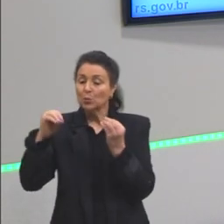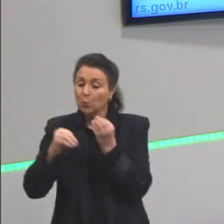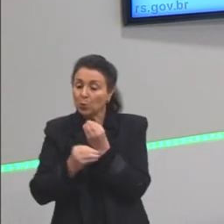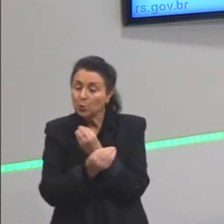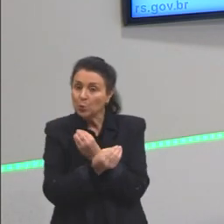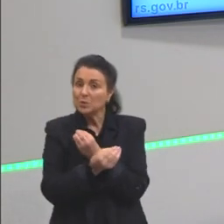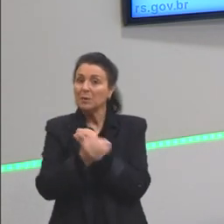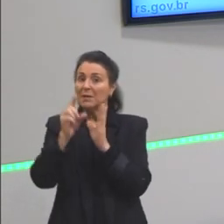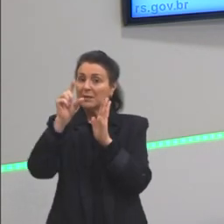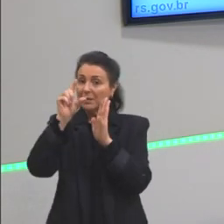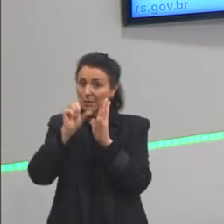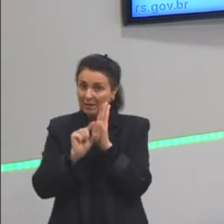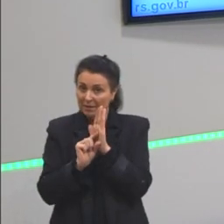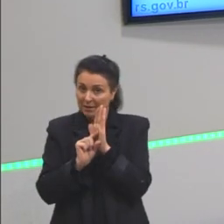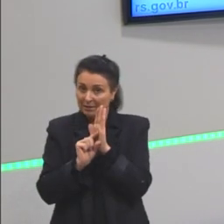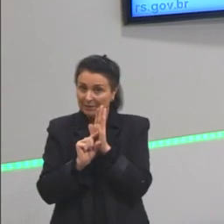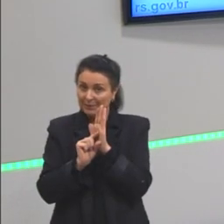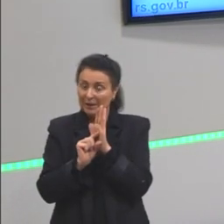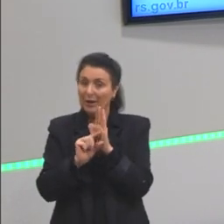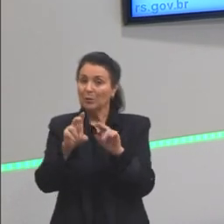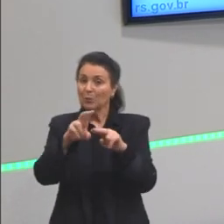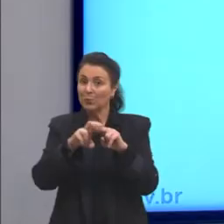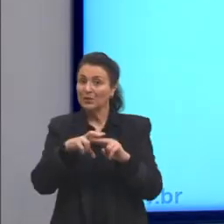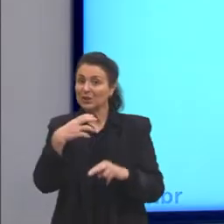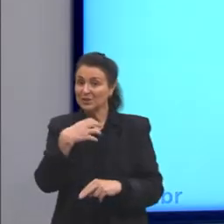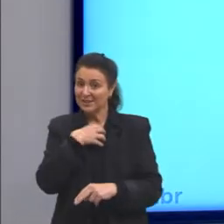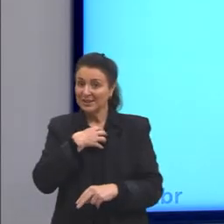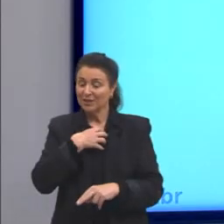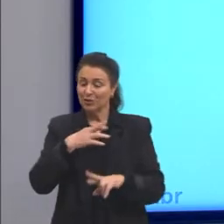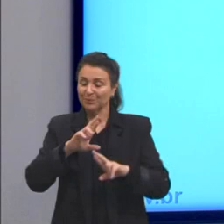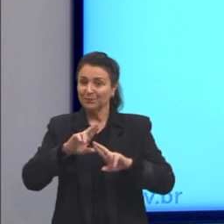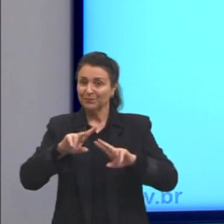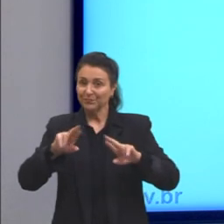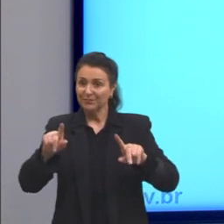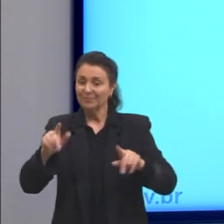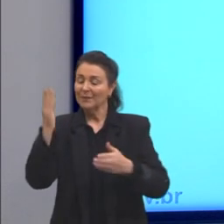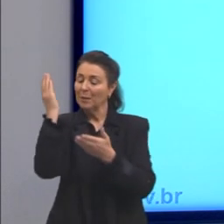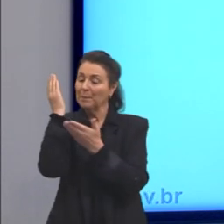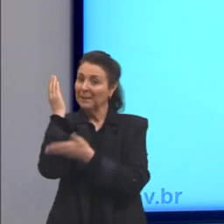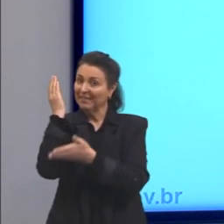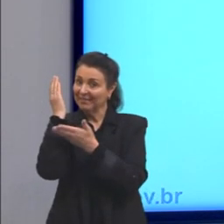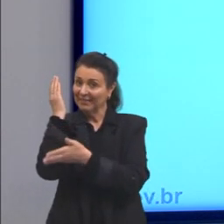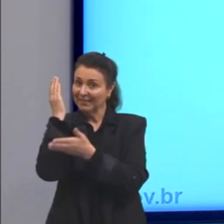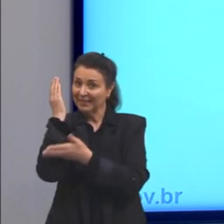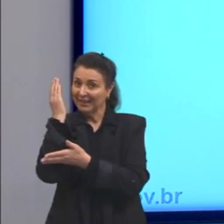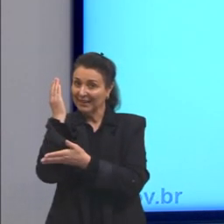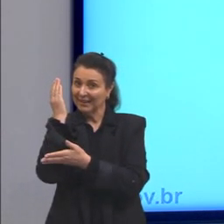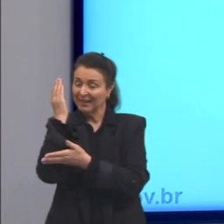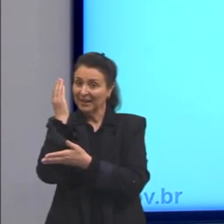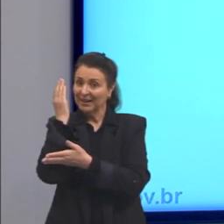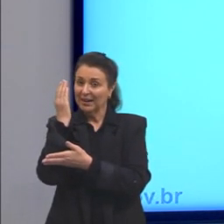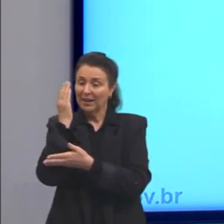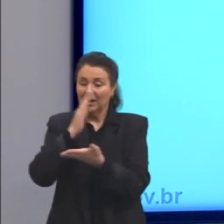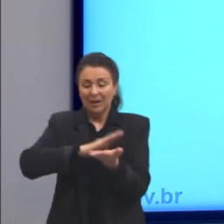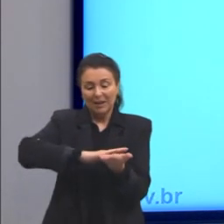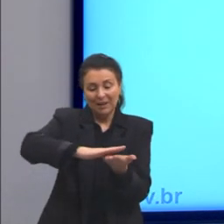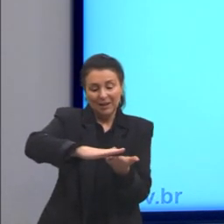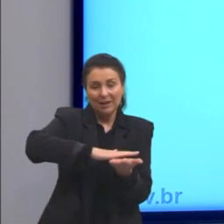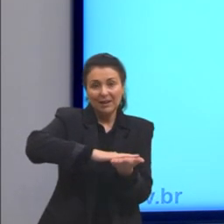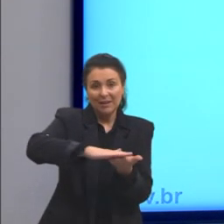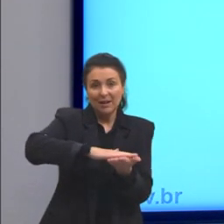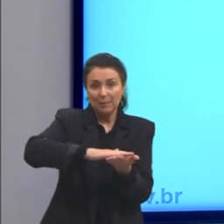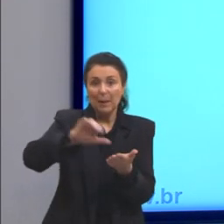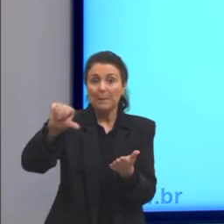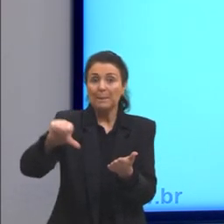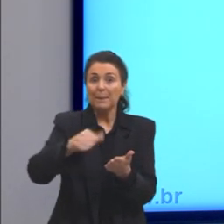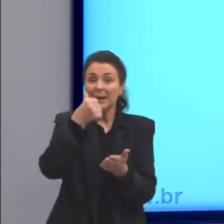diferença. Além disso, o piso cerâmico é melhor que a madeira, o piso cerâmico é melhor condutor que